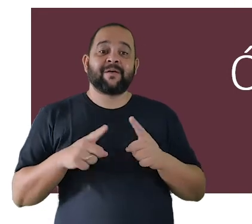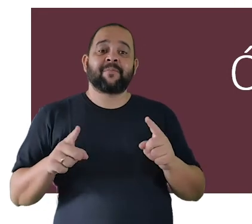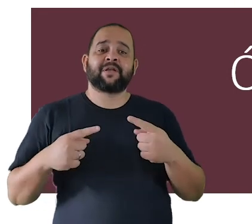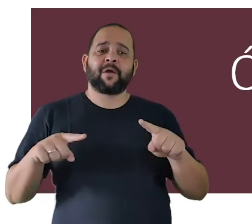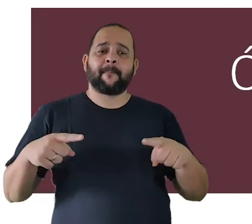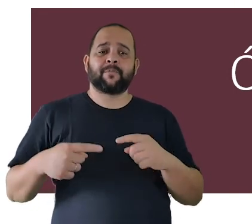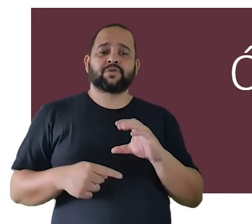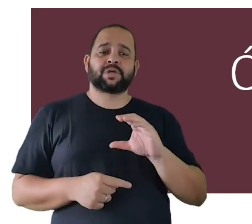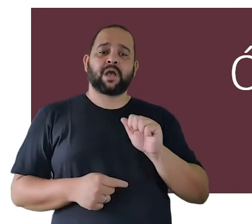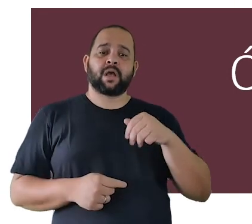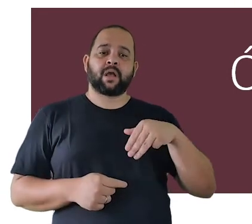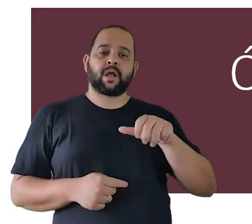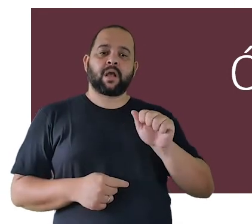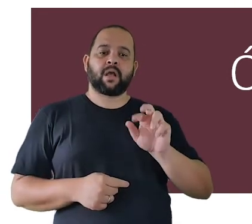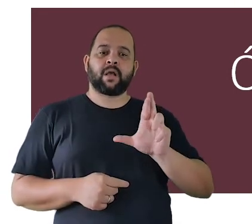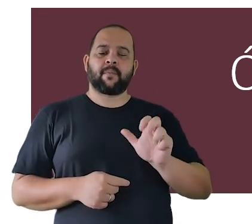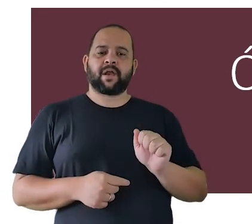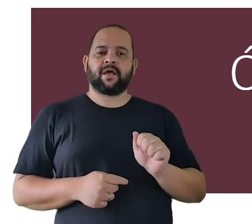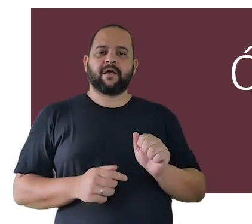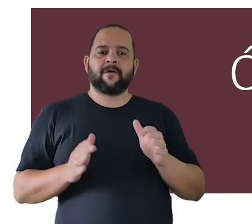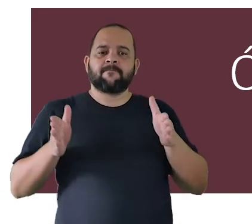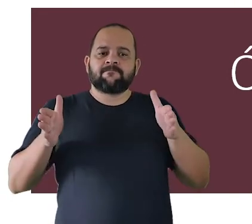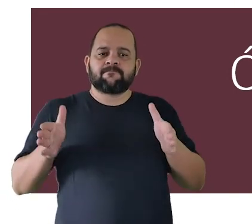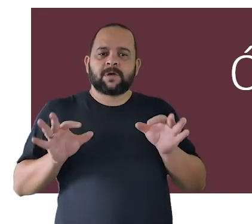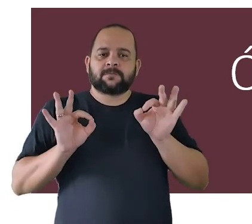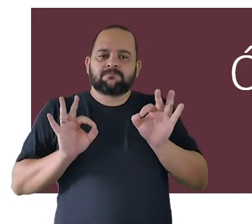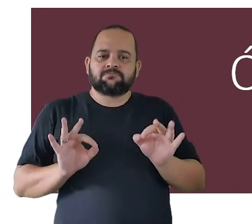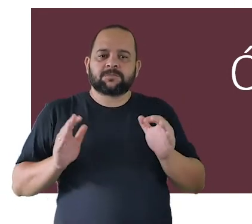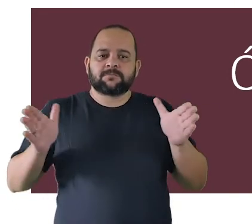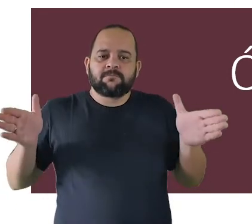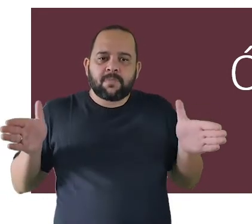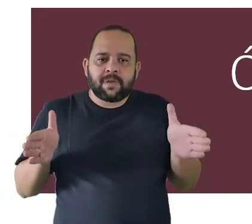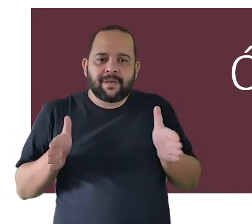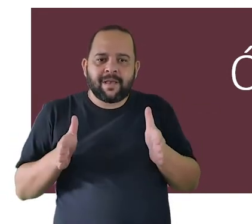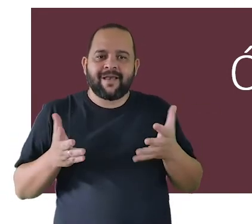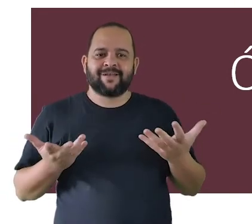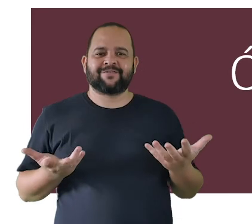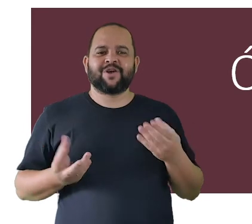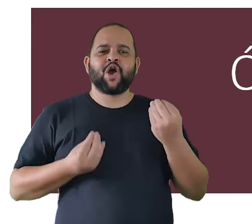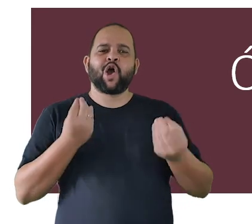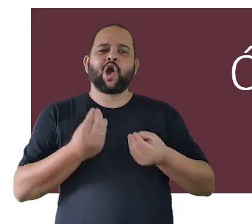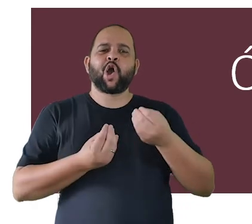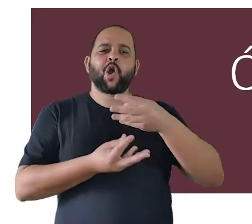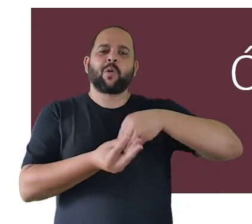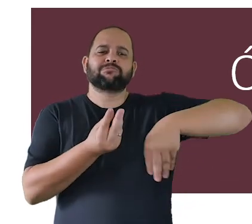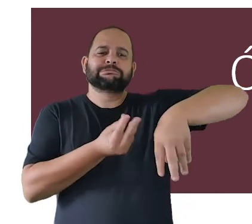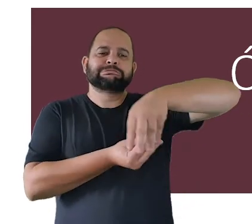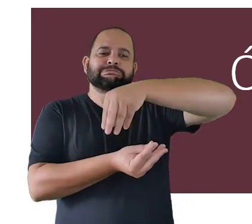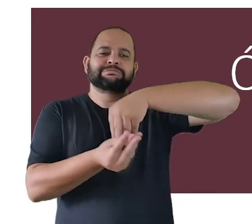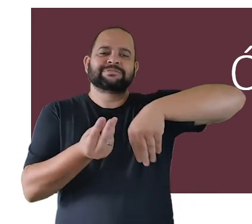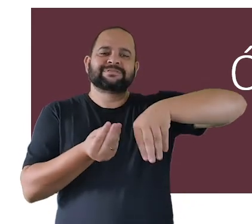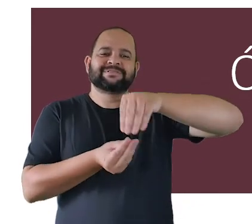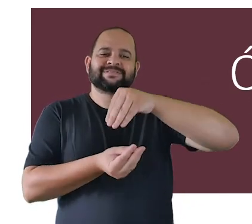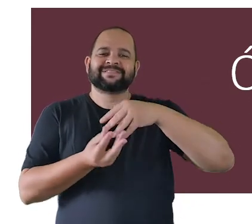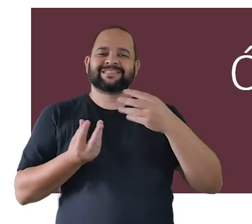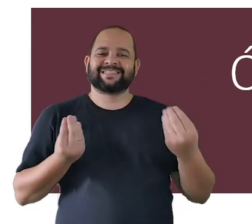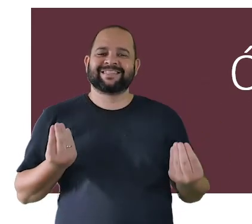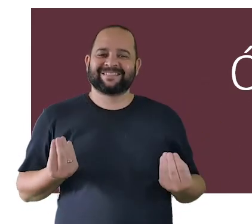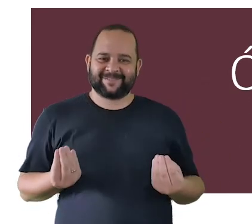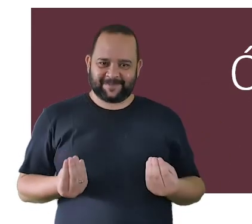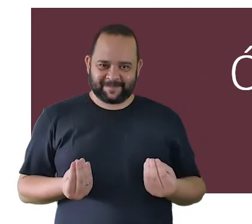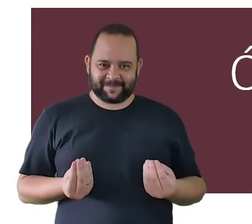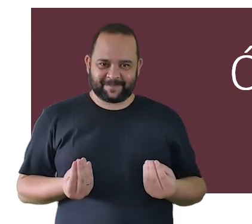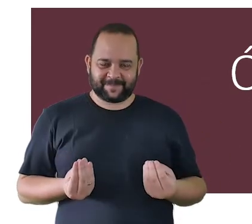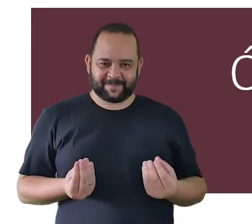é essa coisa intimista essa coisa de salões pequenos um ambiente mais familiar talvez